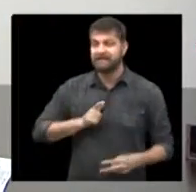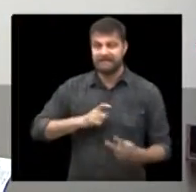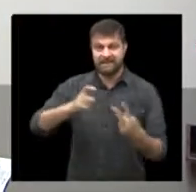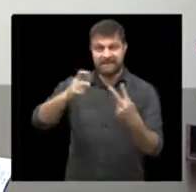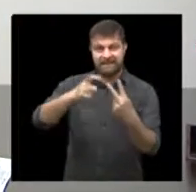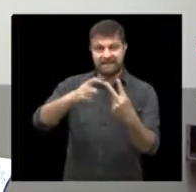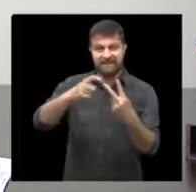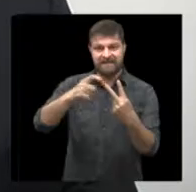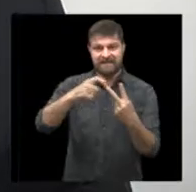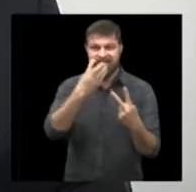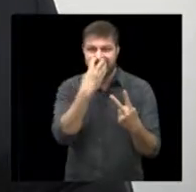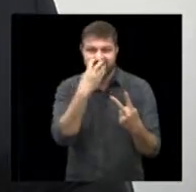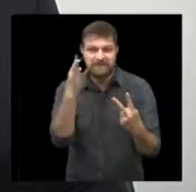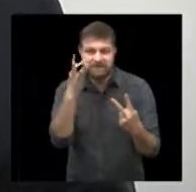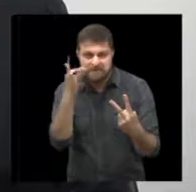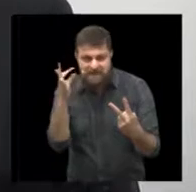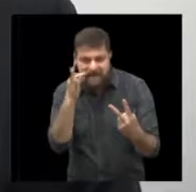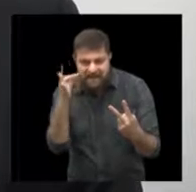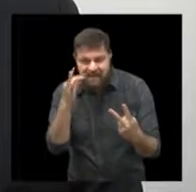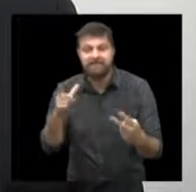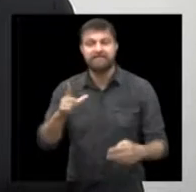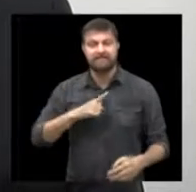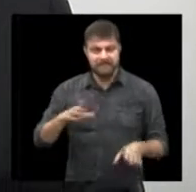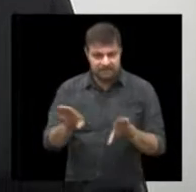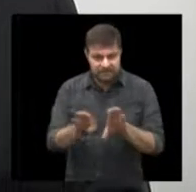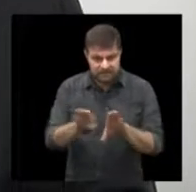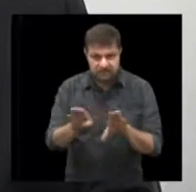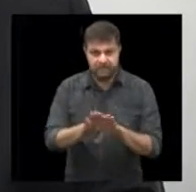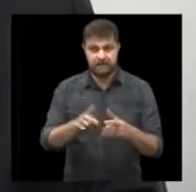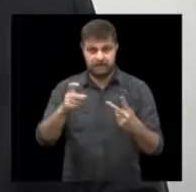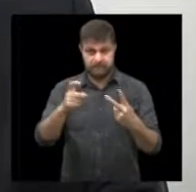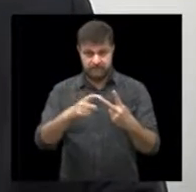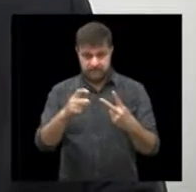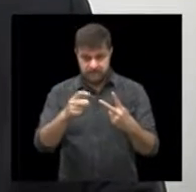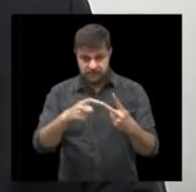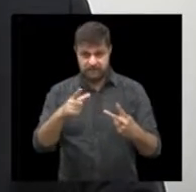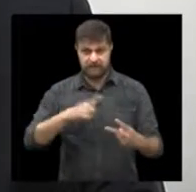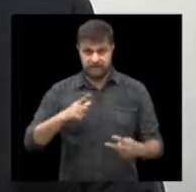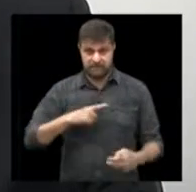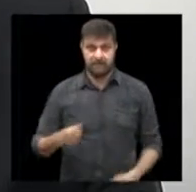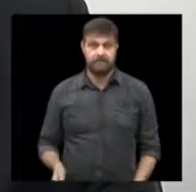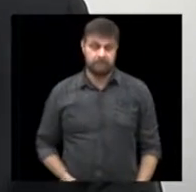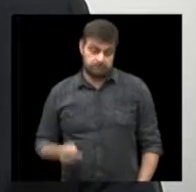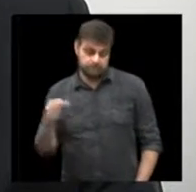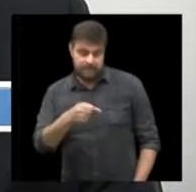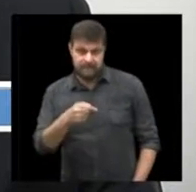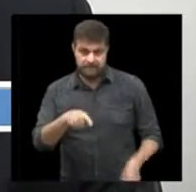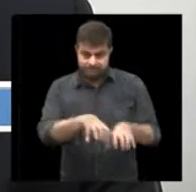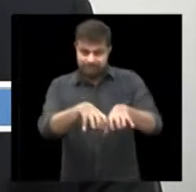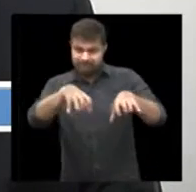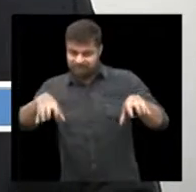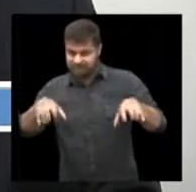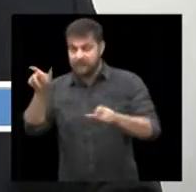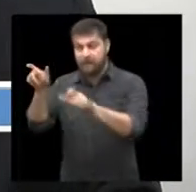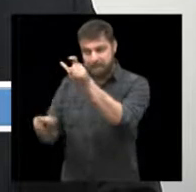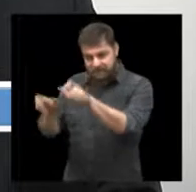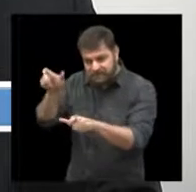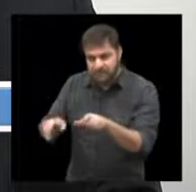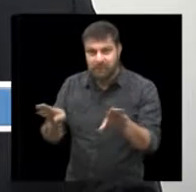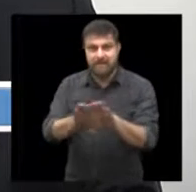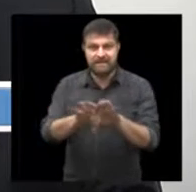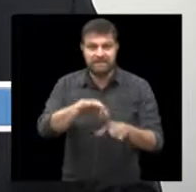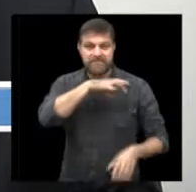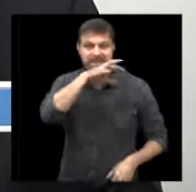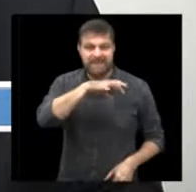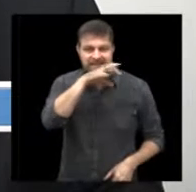veterinário, não é, doutor? Exatamente. O veterinário é uma área que está fora da área médica, é médica, mas não da parte humana, onde